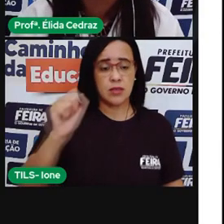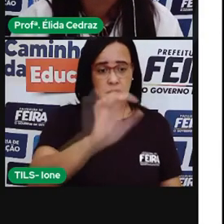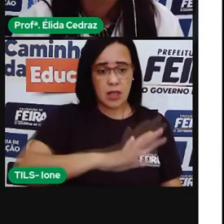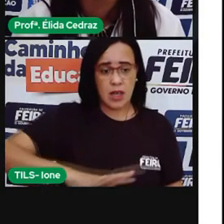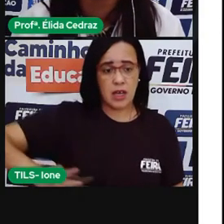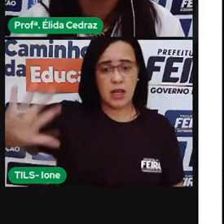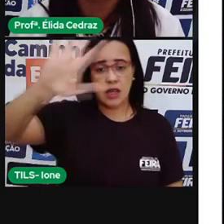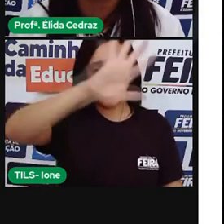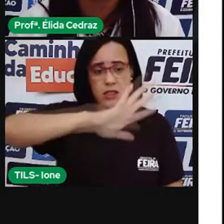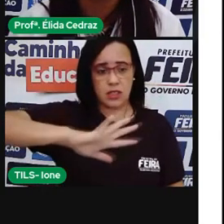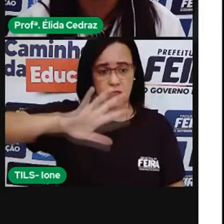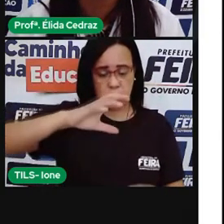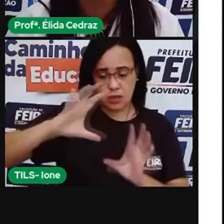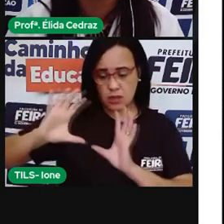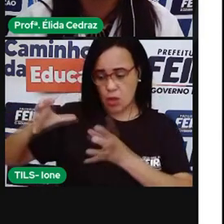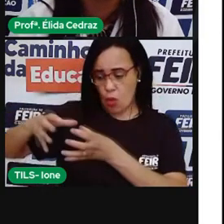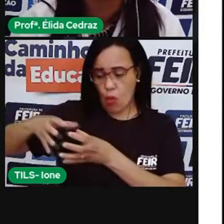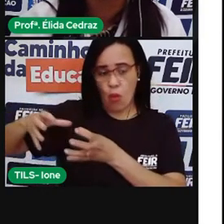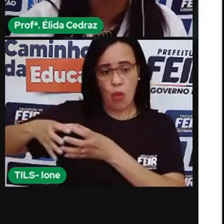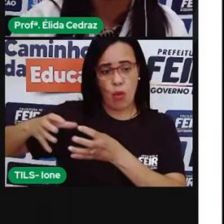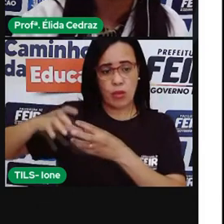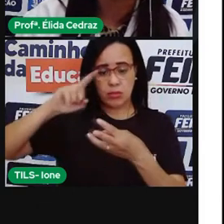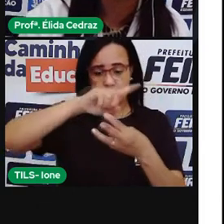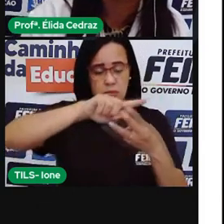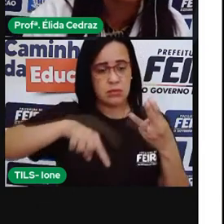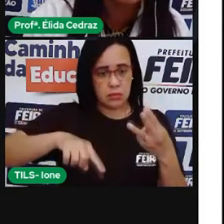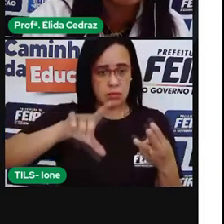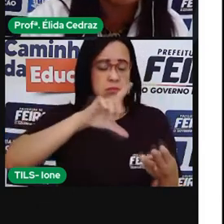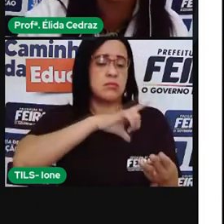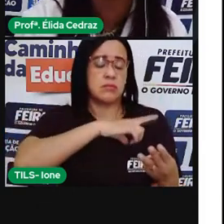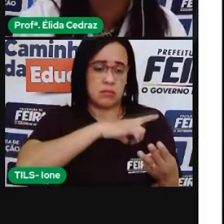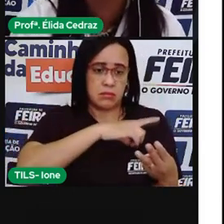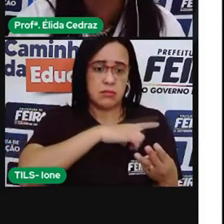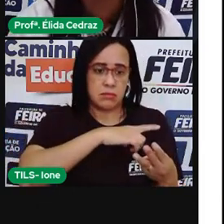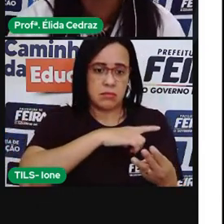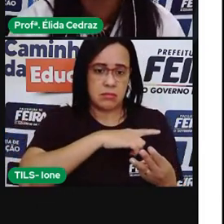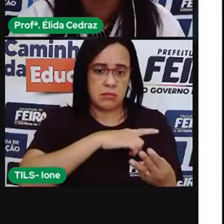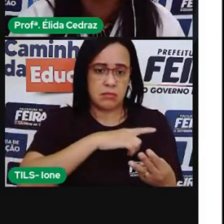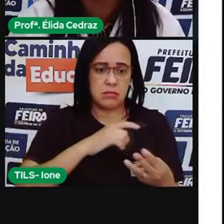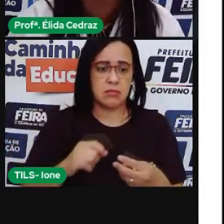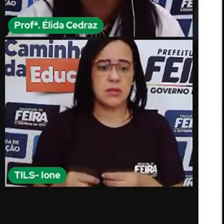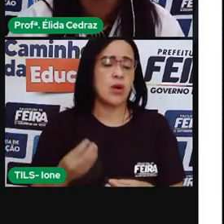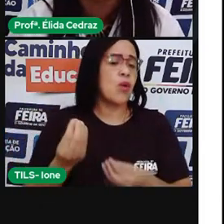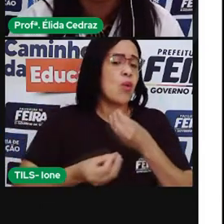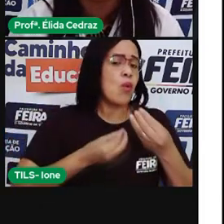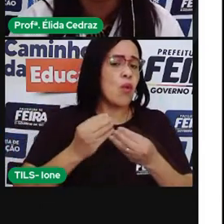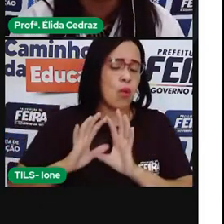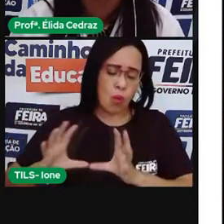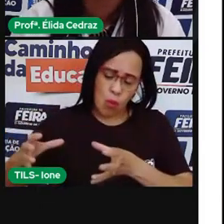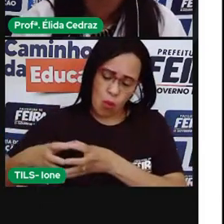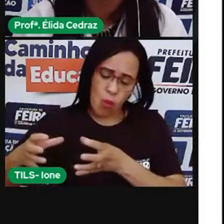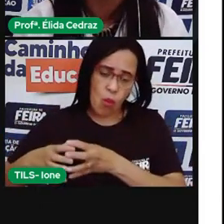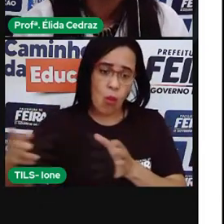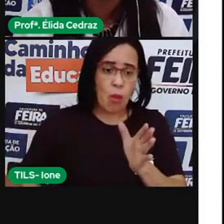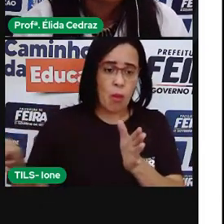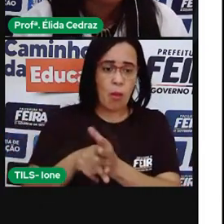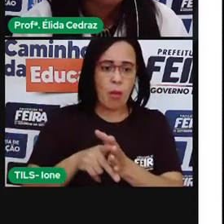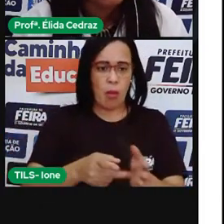temos três comunidades que já são certificadas como comunidade quilombola.